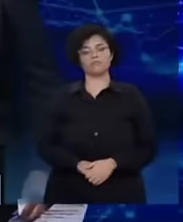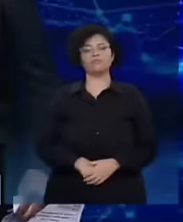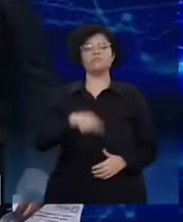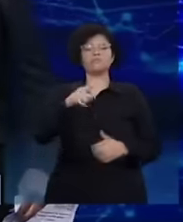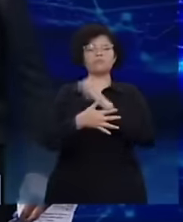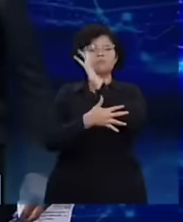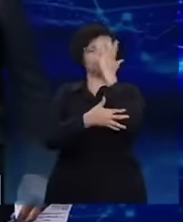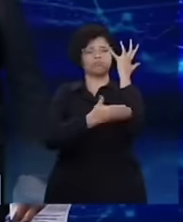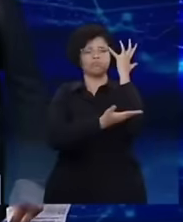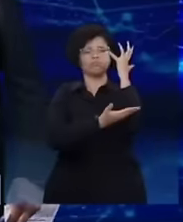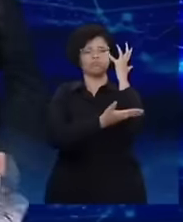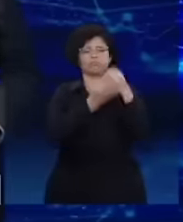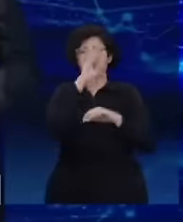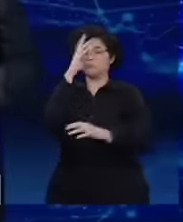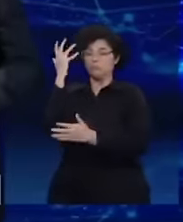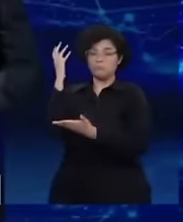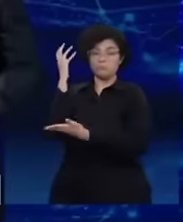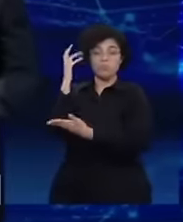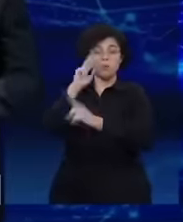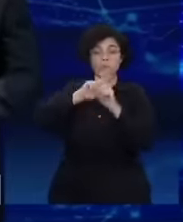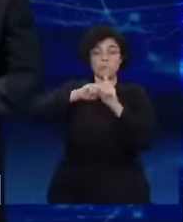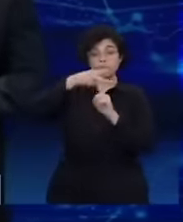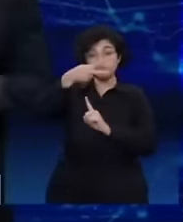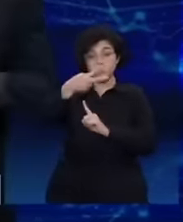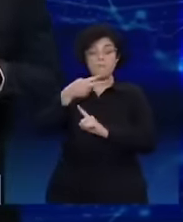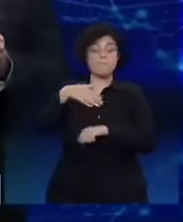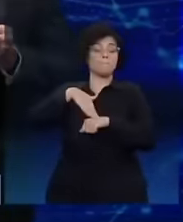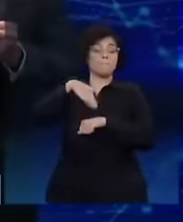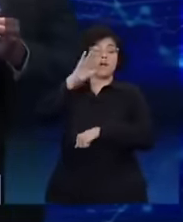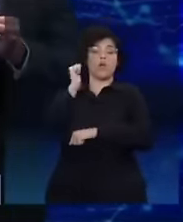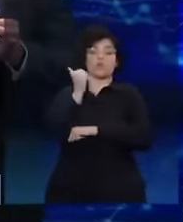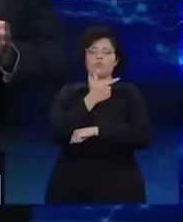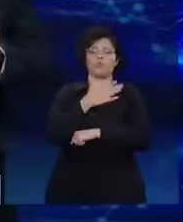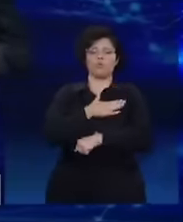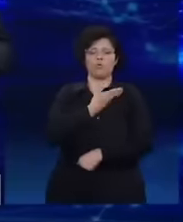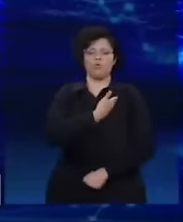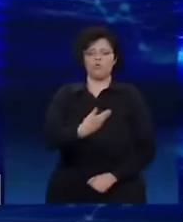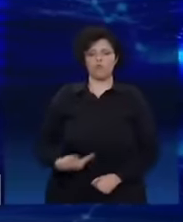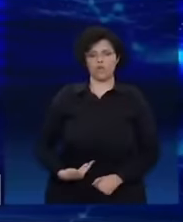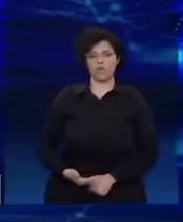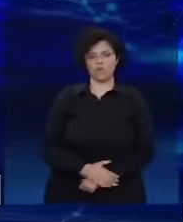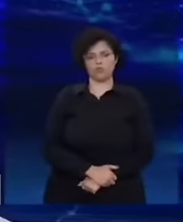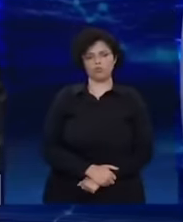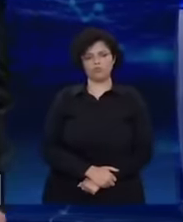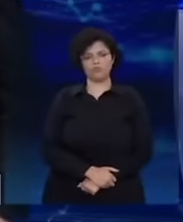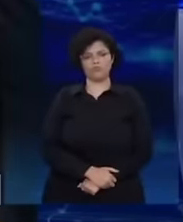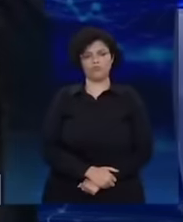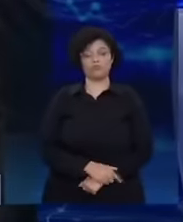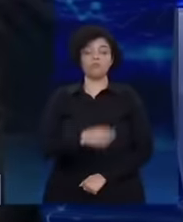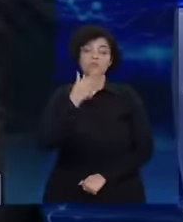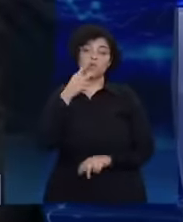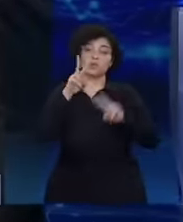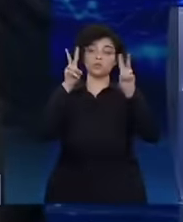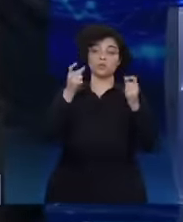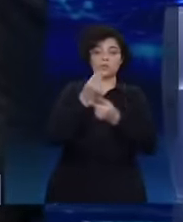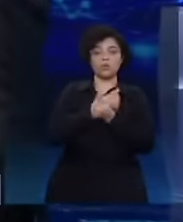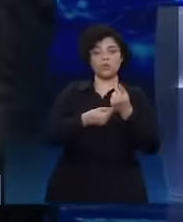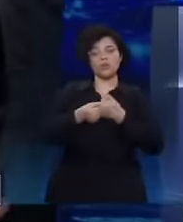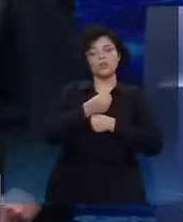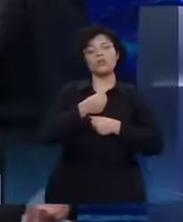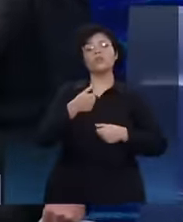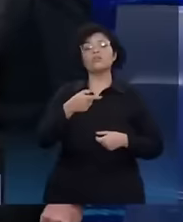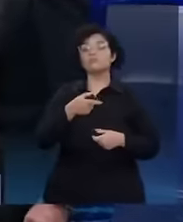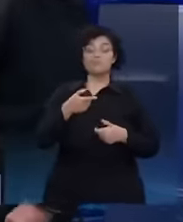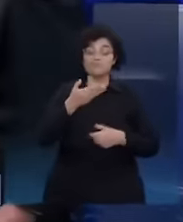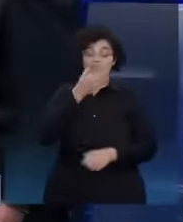desmatou duas vezes e meio mais do que no meu governo, Lula. Você fala em economia, eu peguei